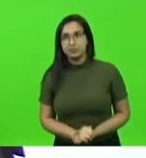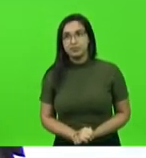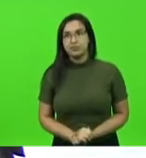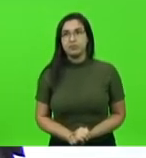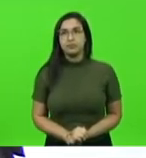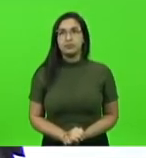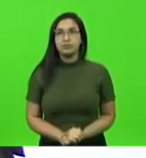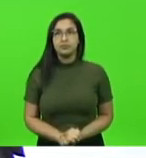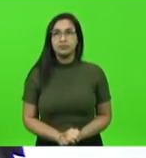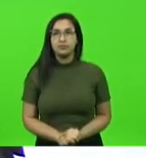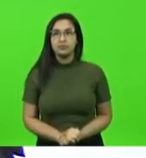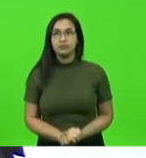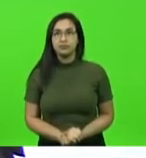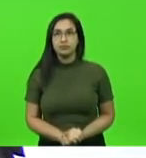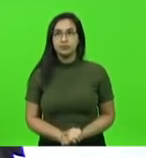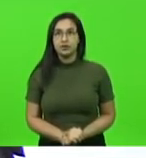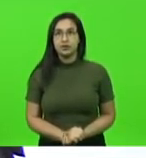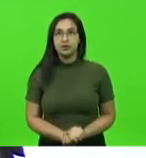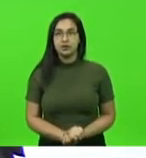não sei se vai dar aqui